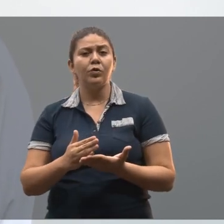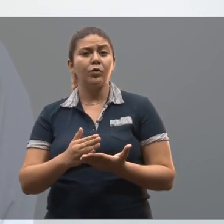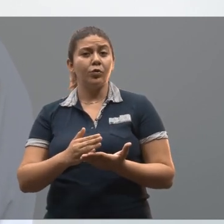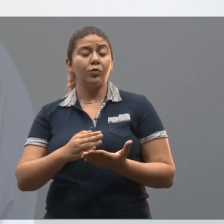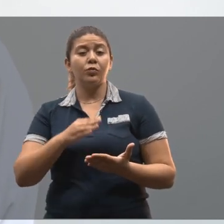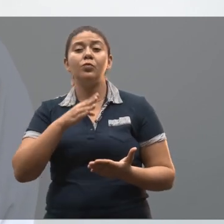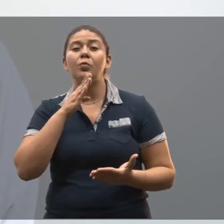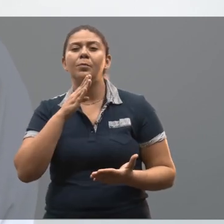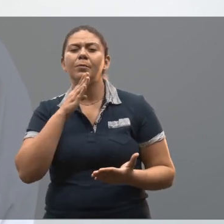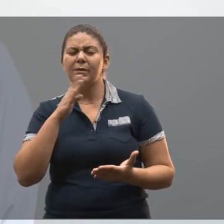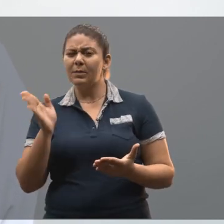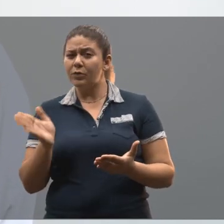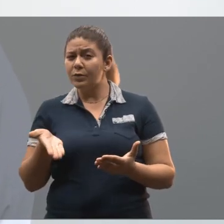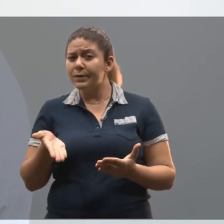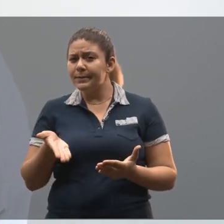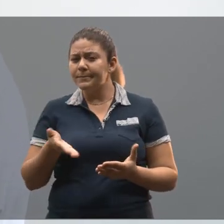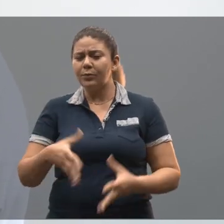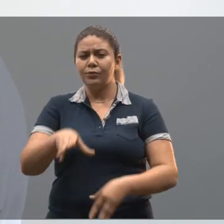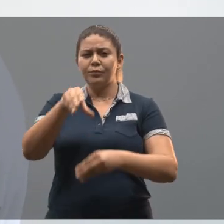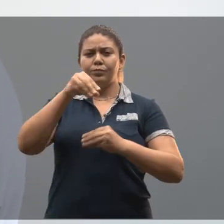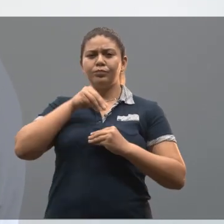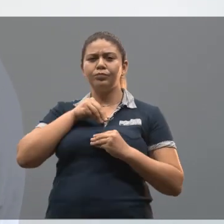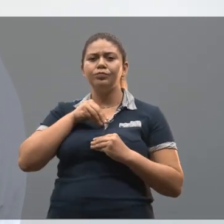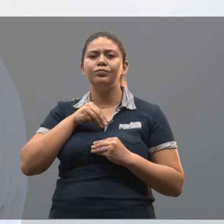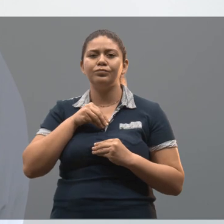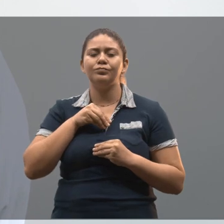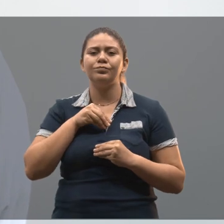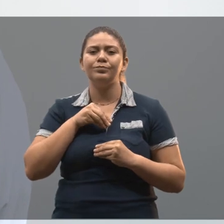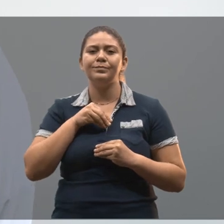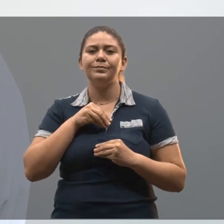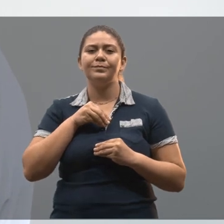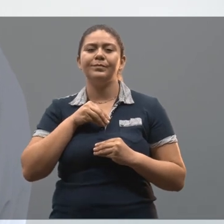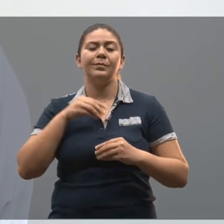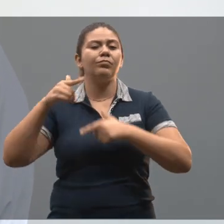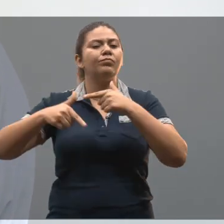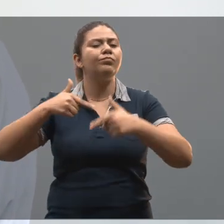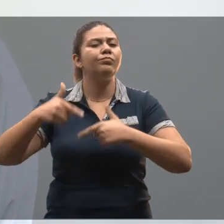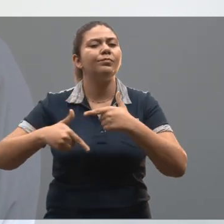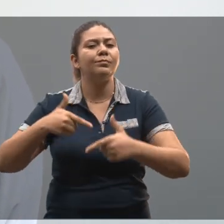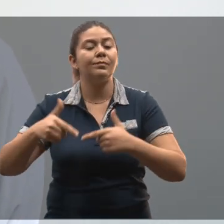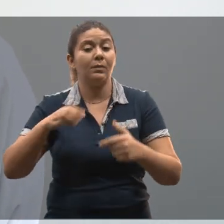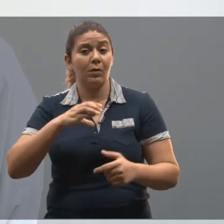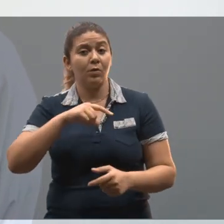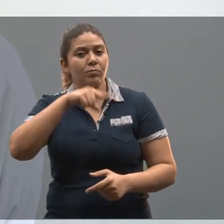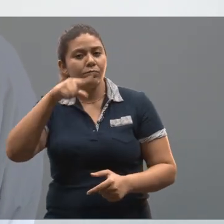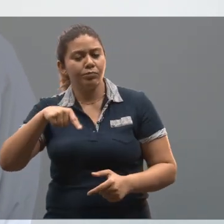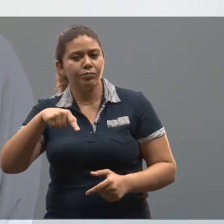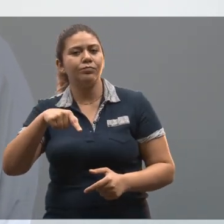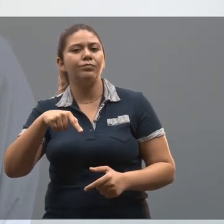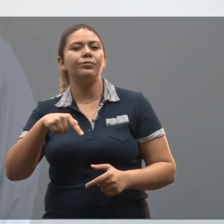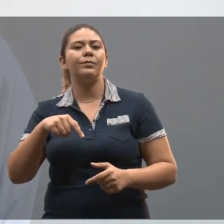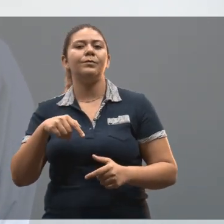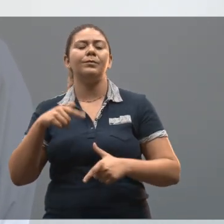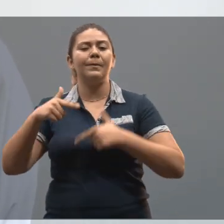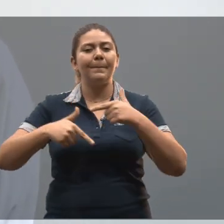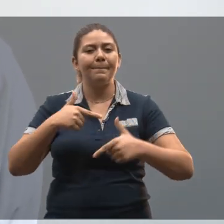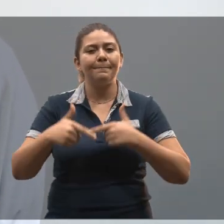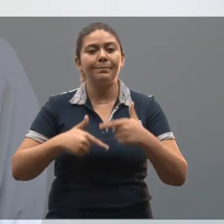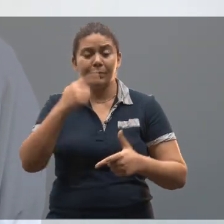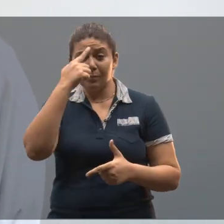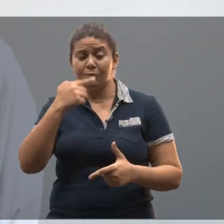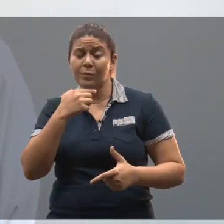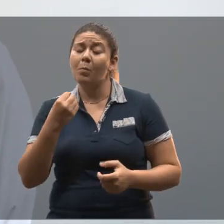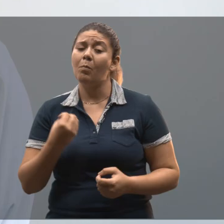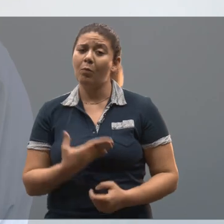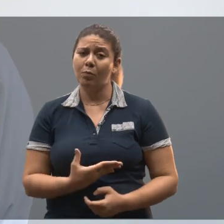entendimento que a pessoa adquiriu sobre como as coisas se comportam, que é basicamente como a ciência funciona. Então,